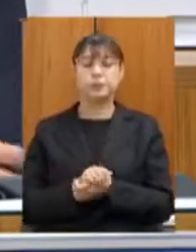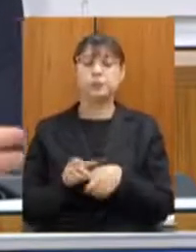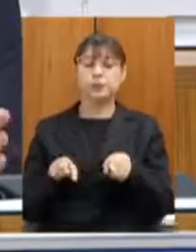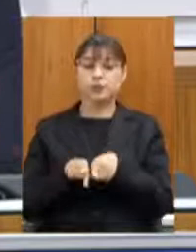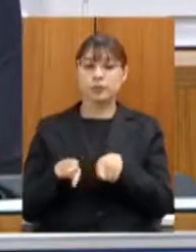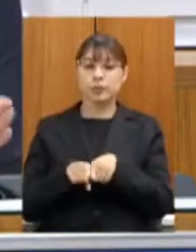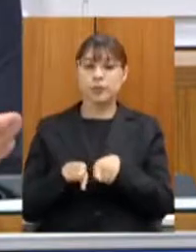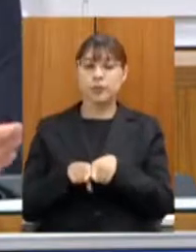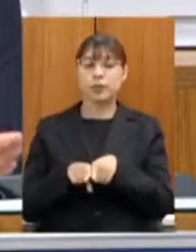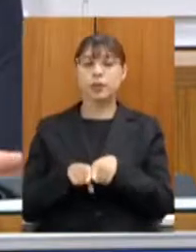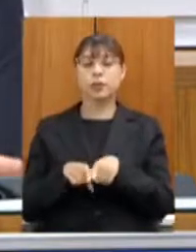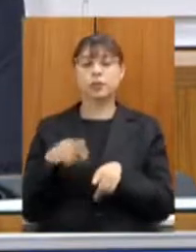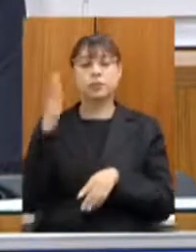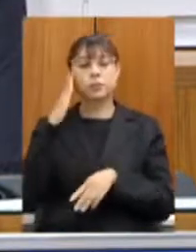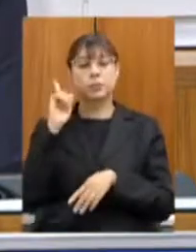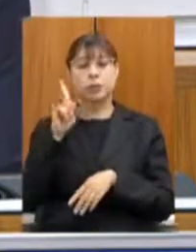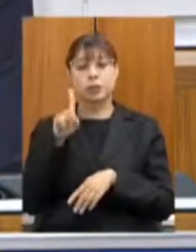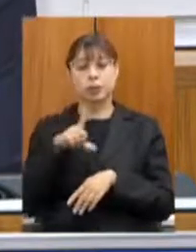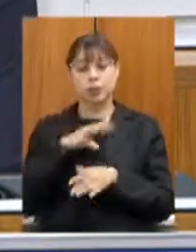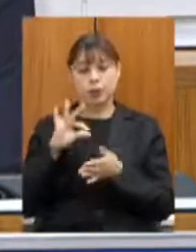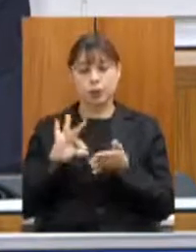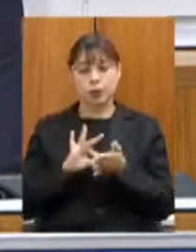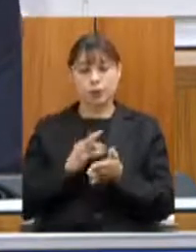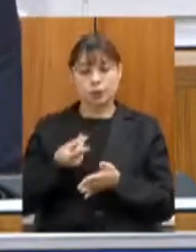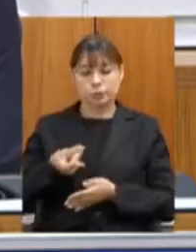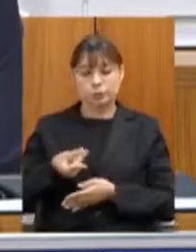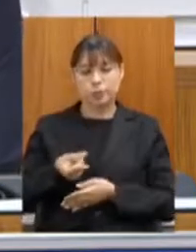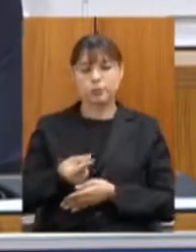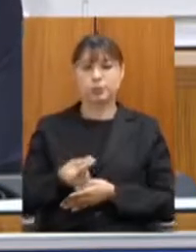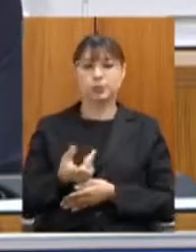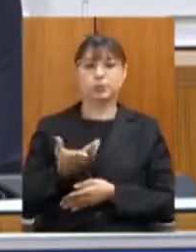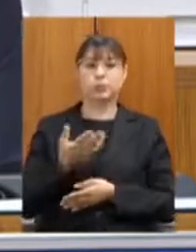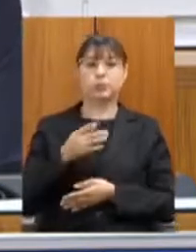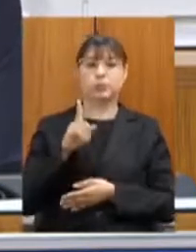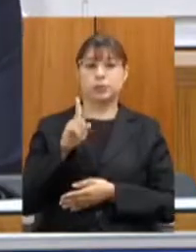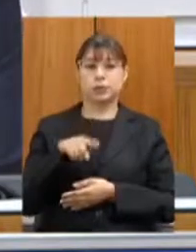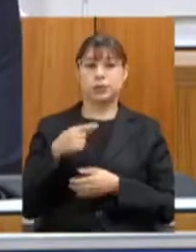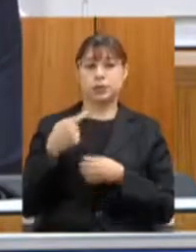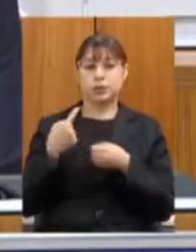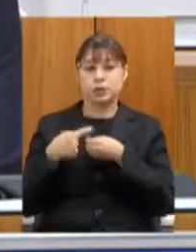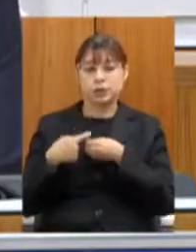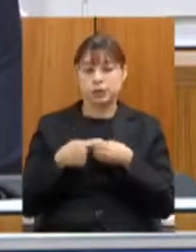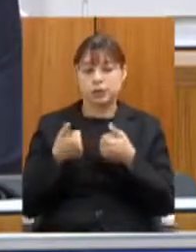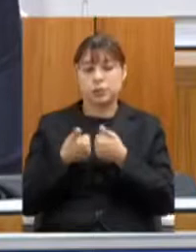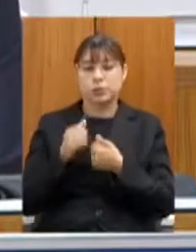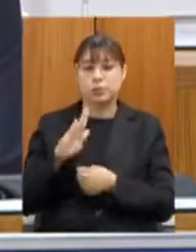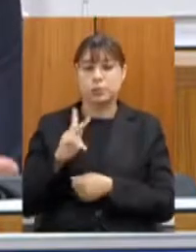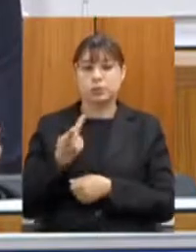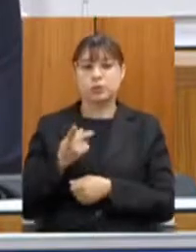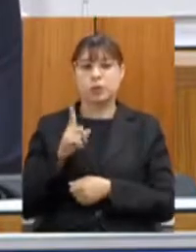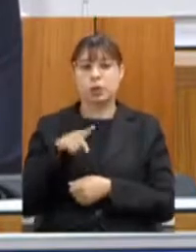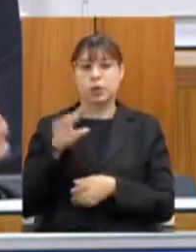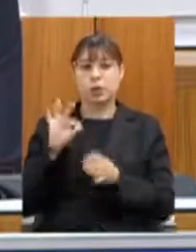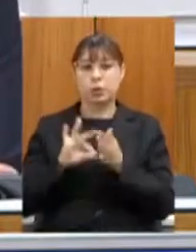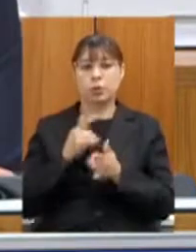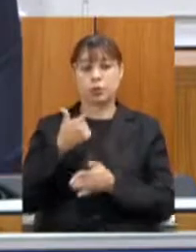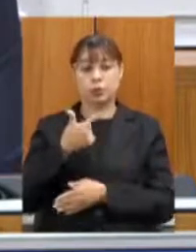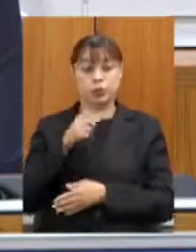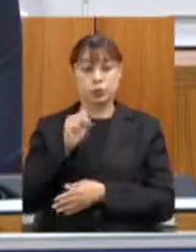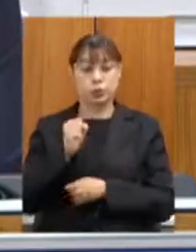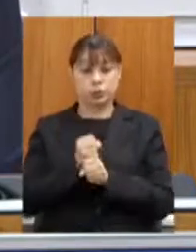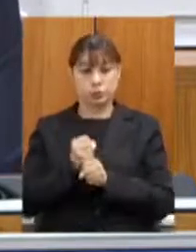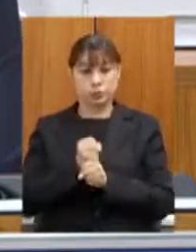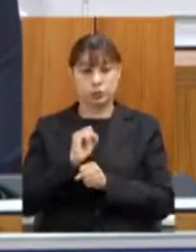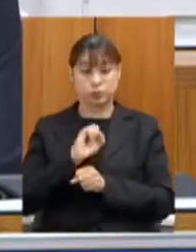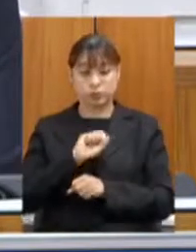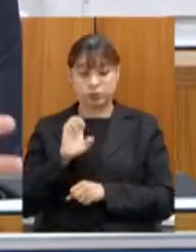considerando contratos de longo prazo não o caso do metropolitano são contratos de 28 anos então naturalmente se a gente identificar